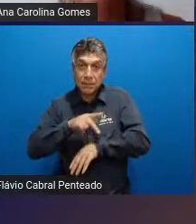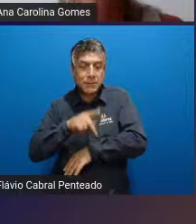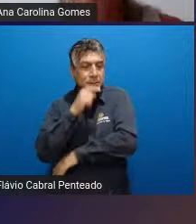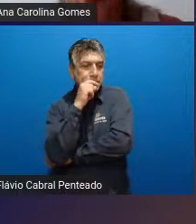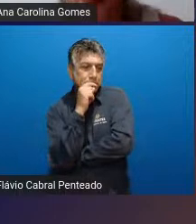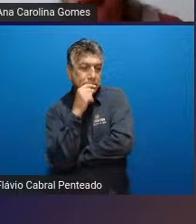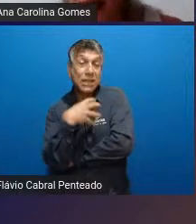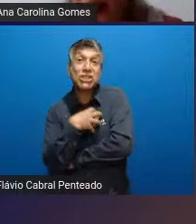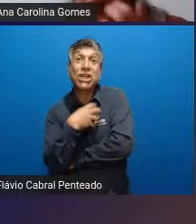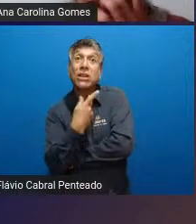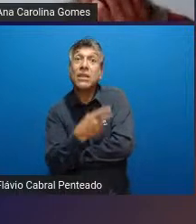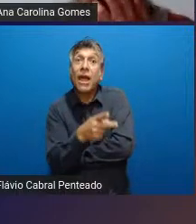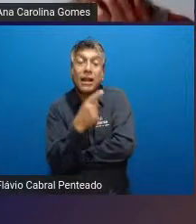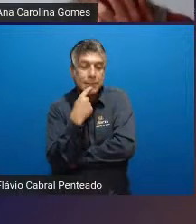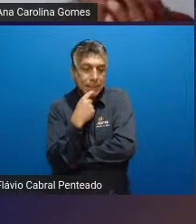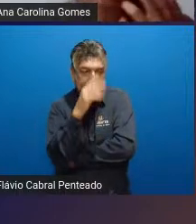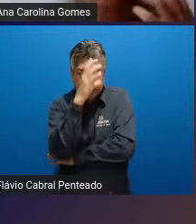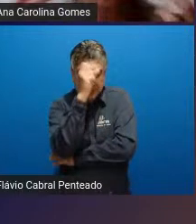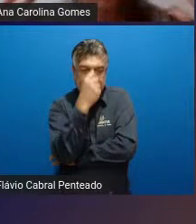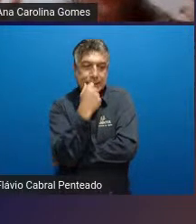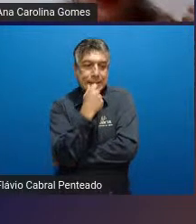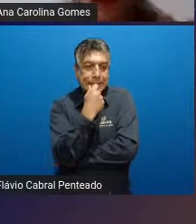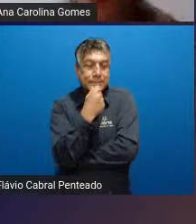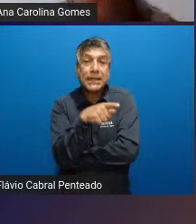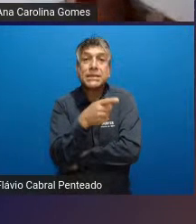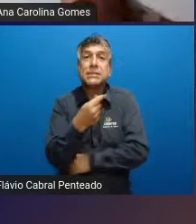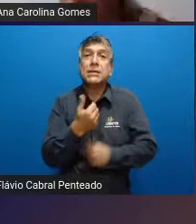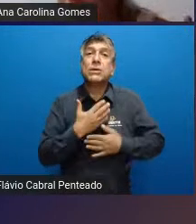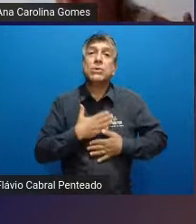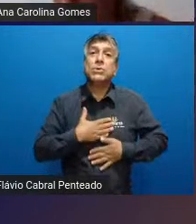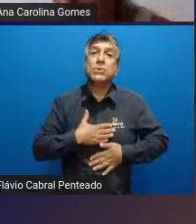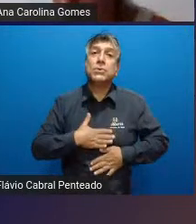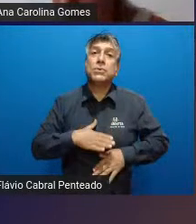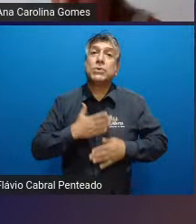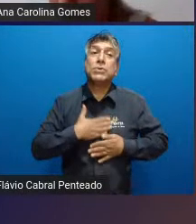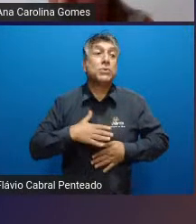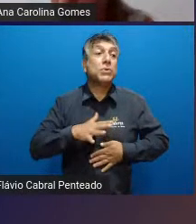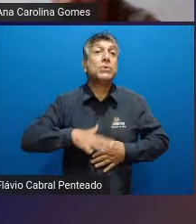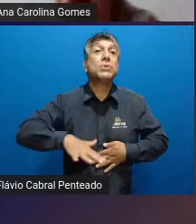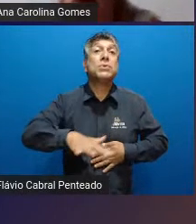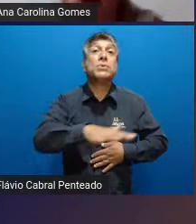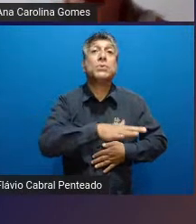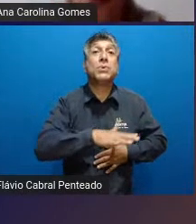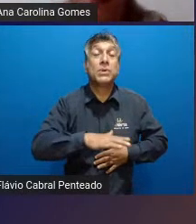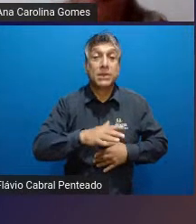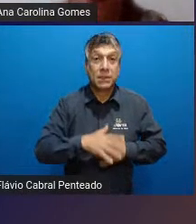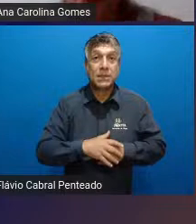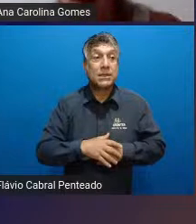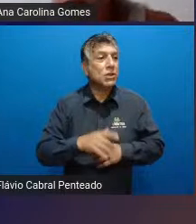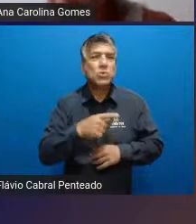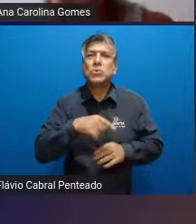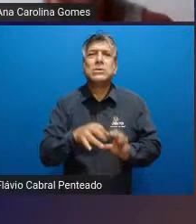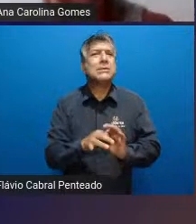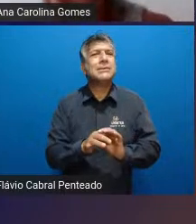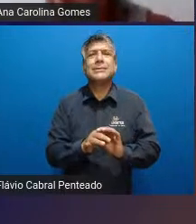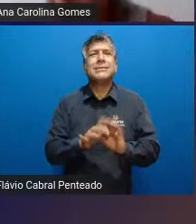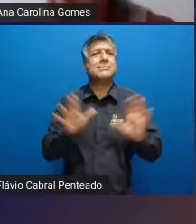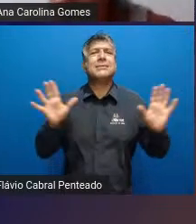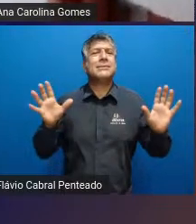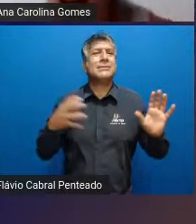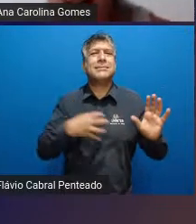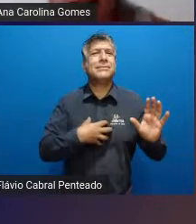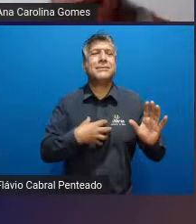a maneira deles aprenderem a maneira deles se sentirem confortáveis no ambiente que eles estão são todos muito espontâneos e